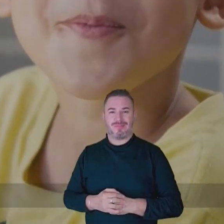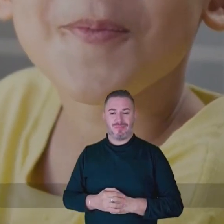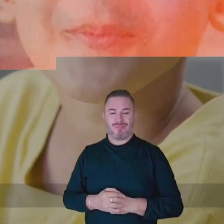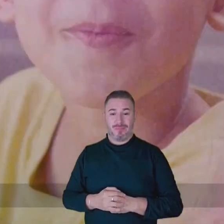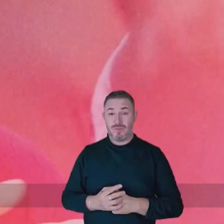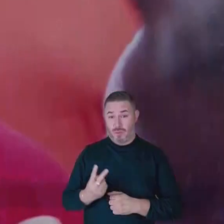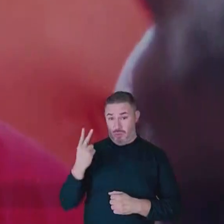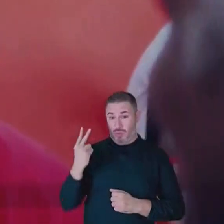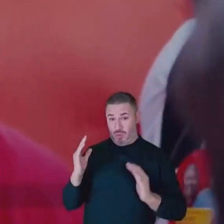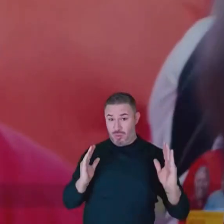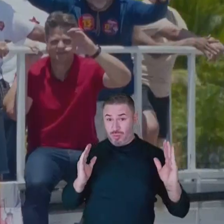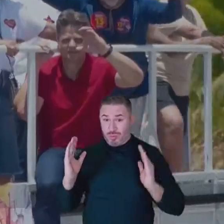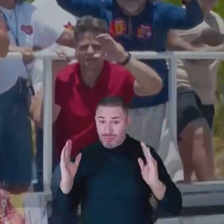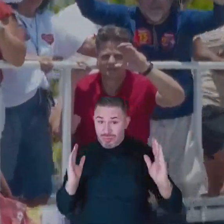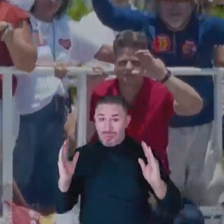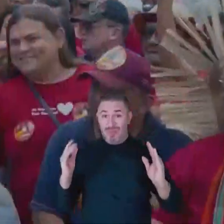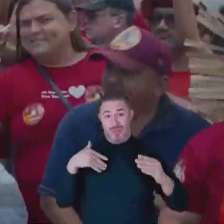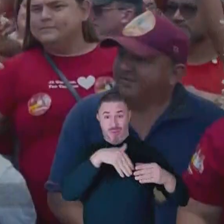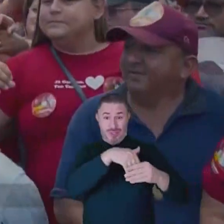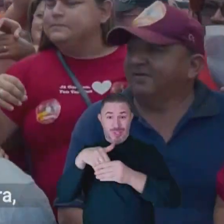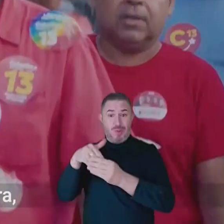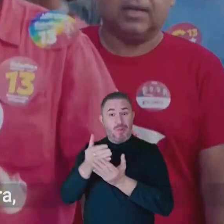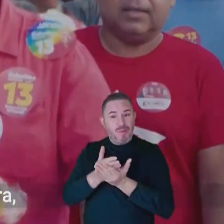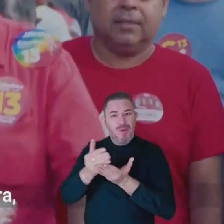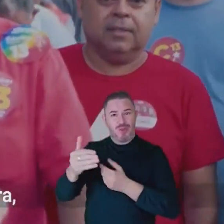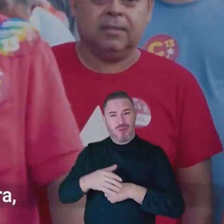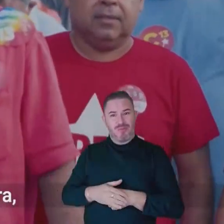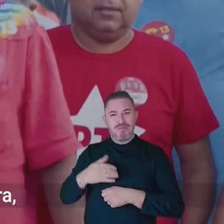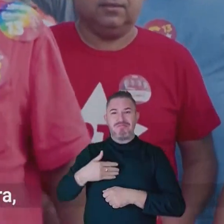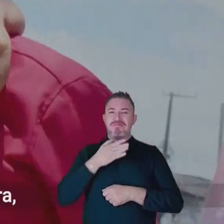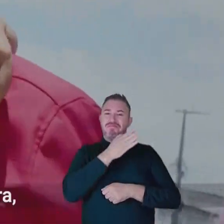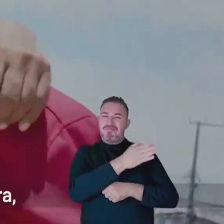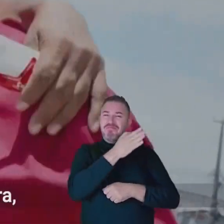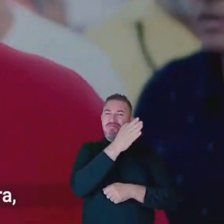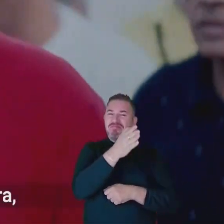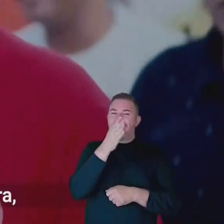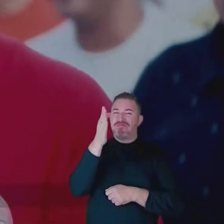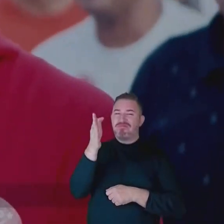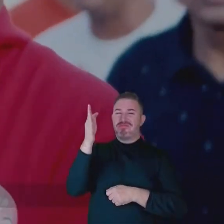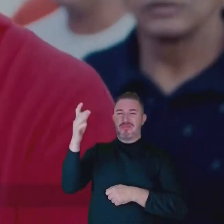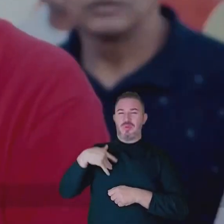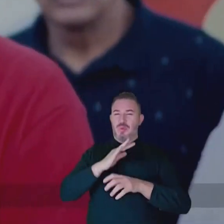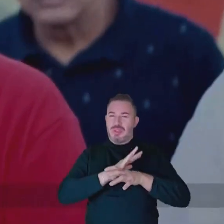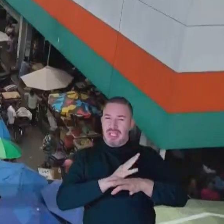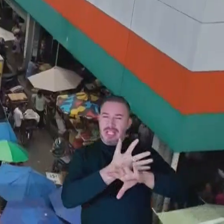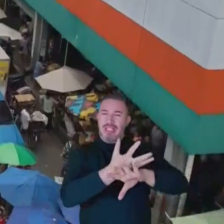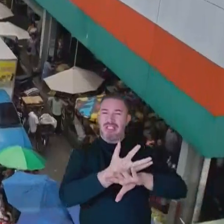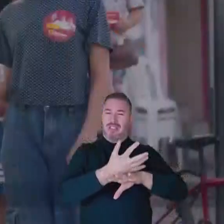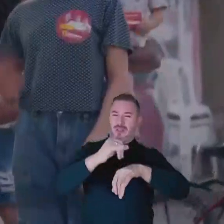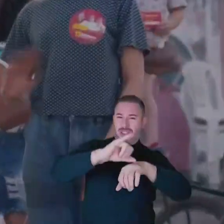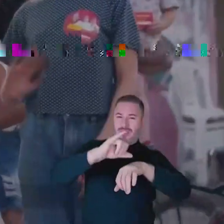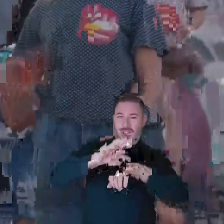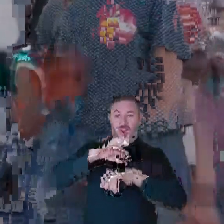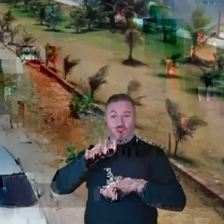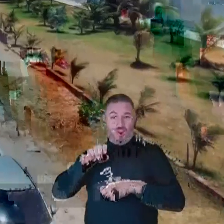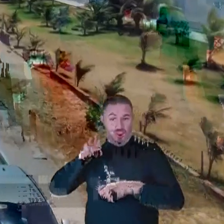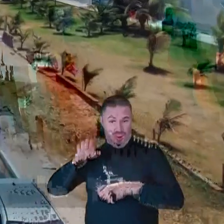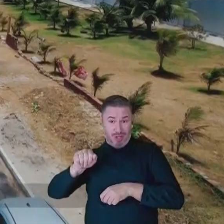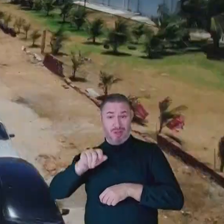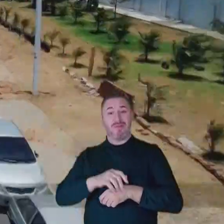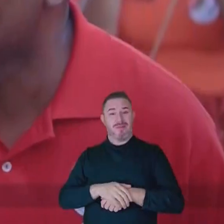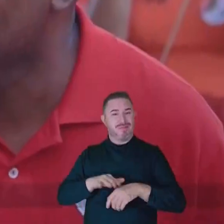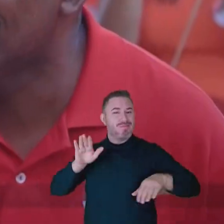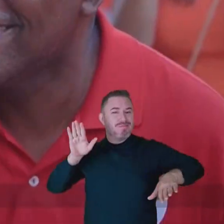O segundo turno já começou. Caminhei por cada canto desta terra, no sertão, na sede, na jurema e no